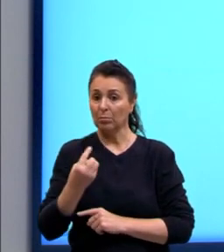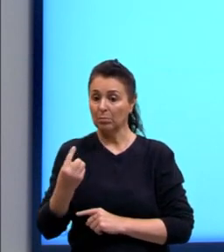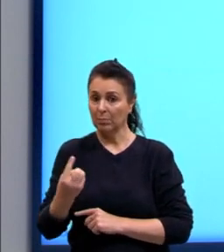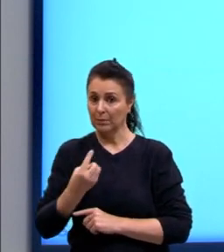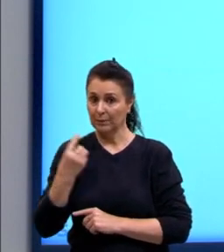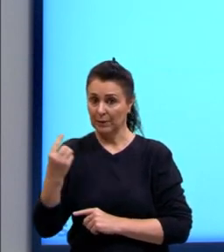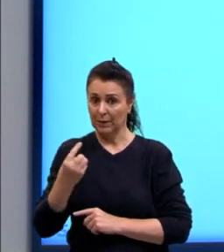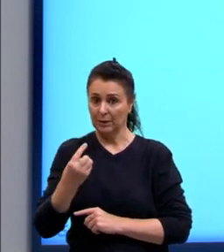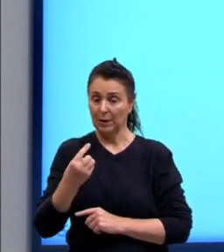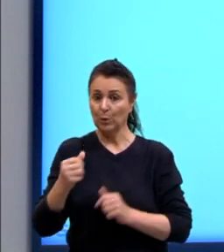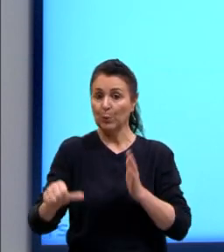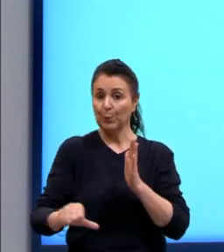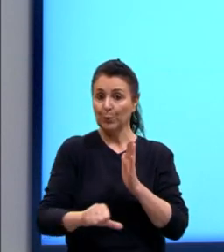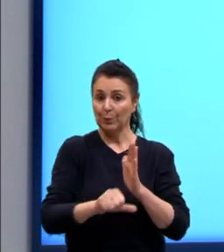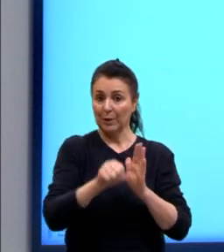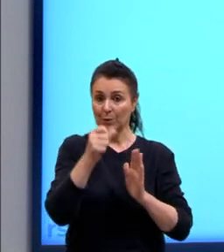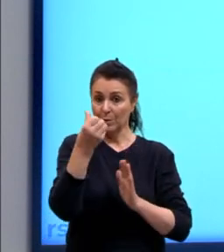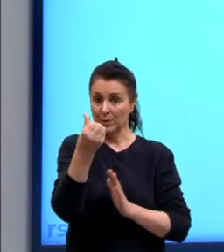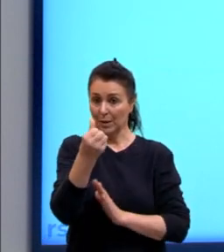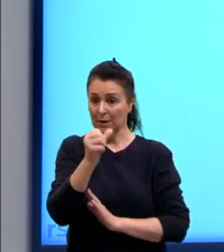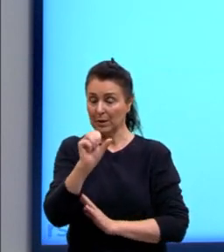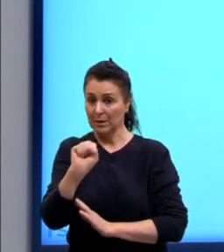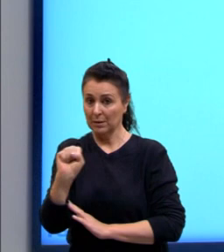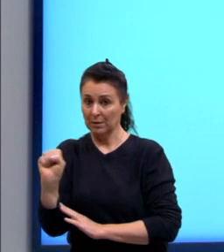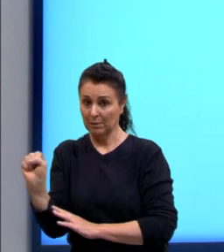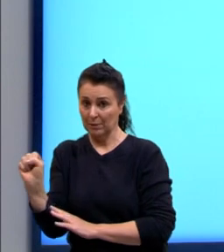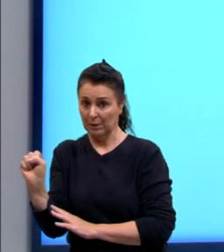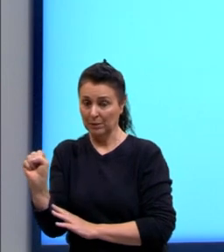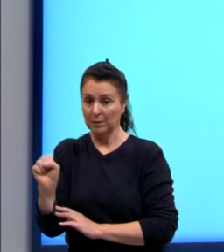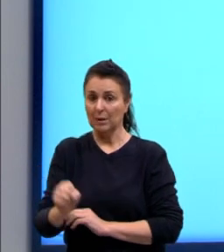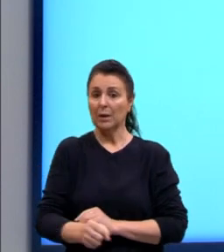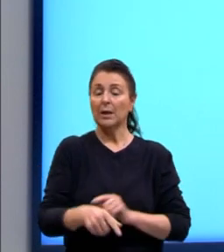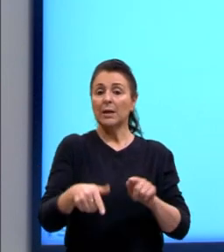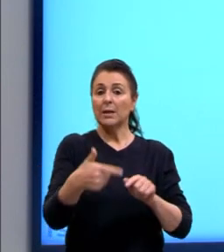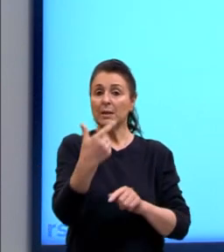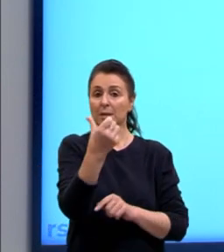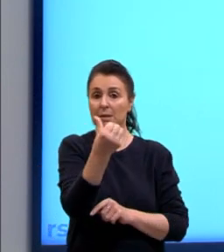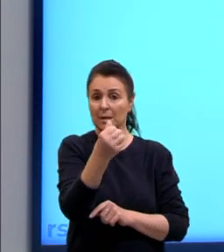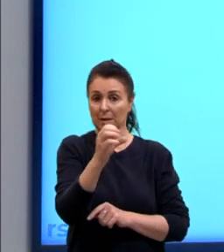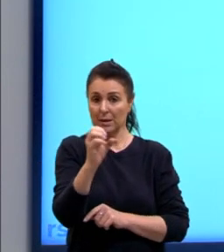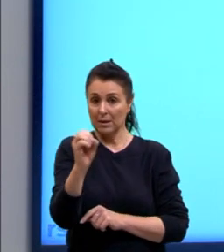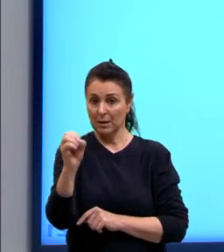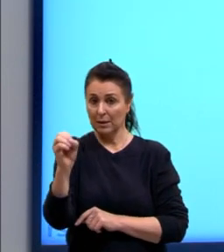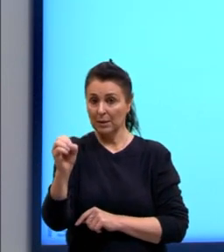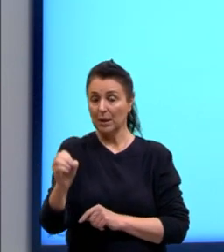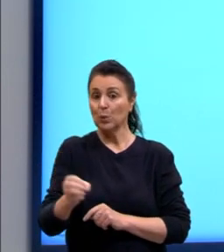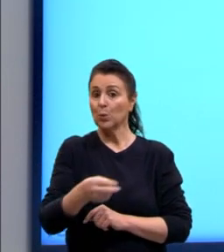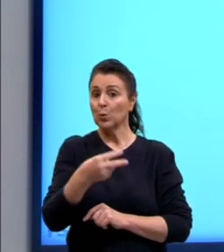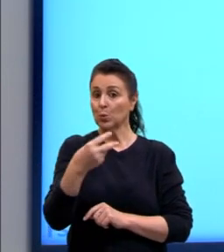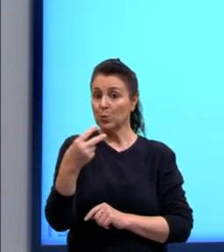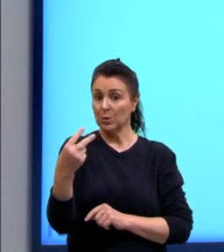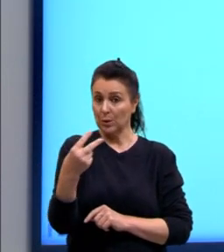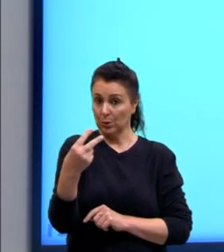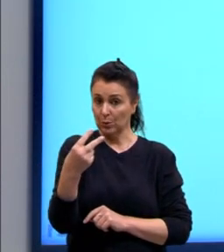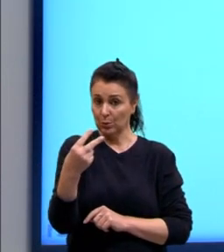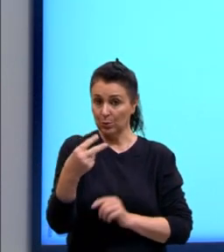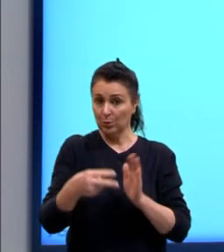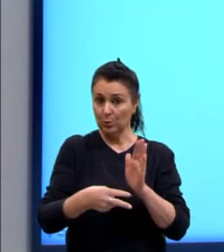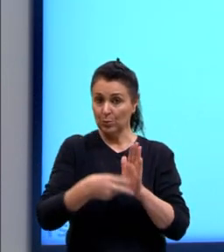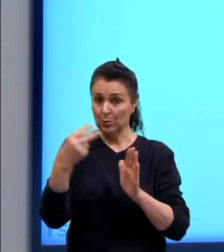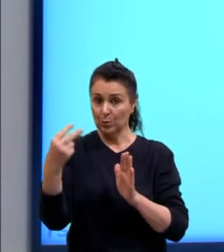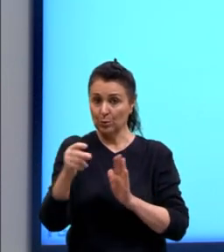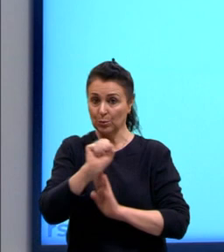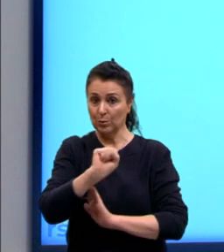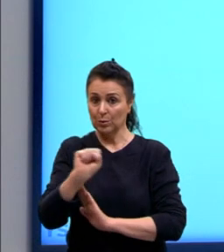semestre e 600 unidades vendidas no segundo semestre, o aumento é dado da seguinte forma,